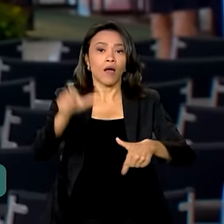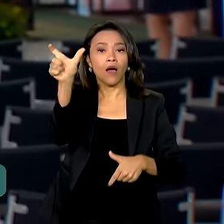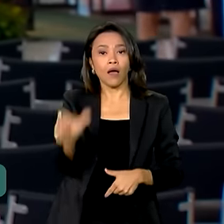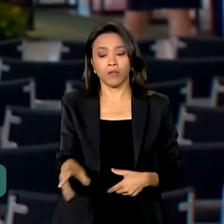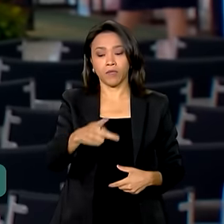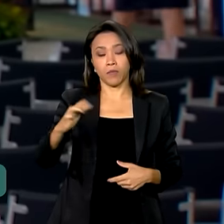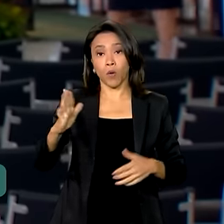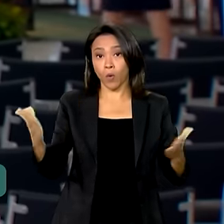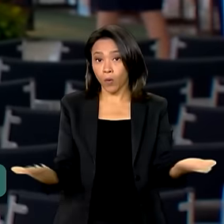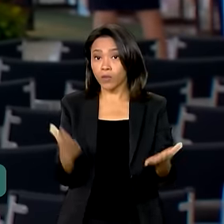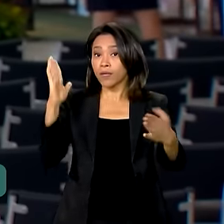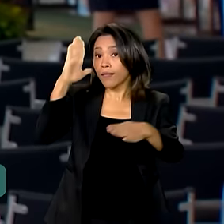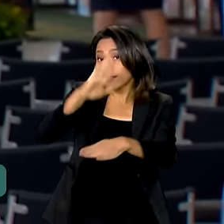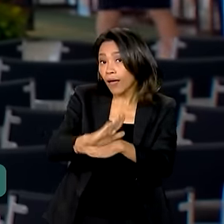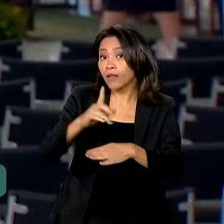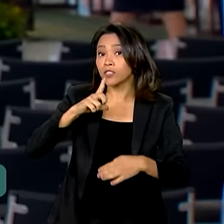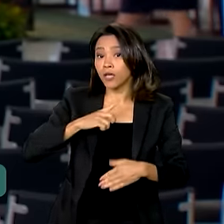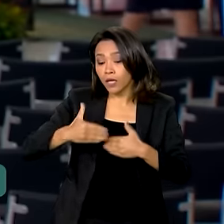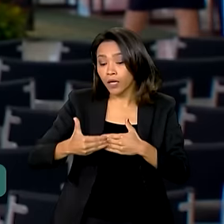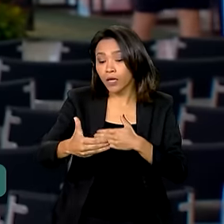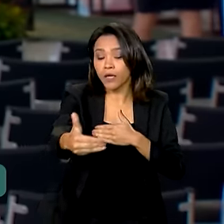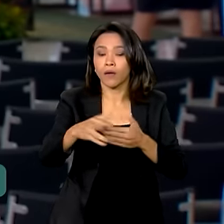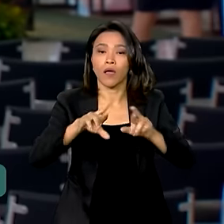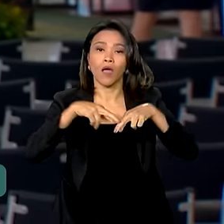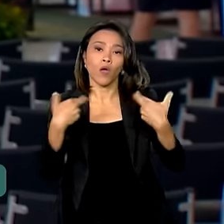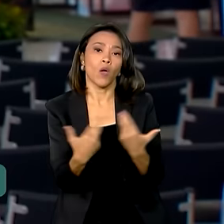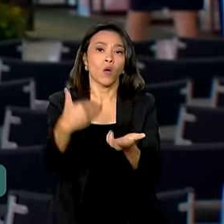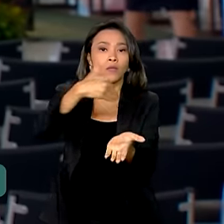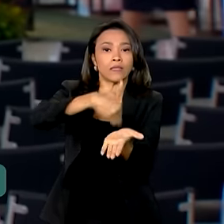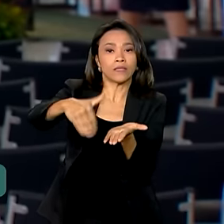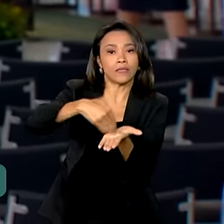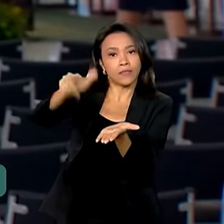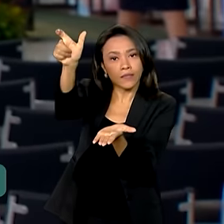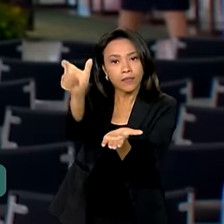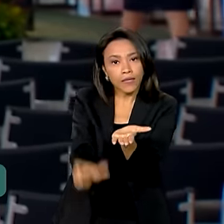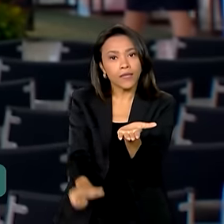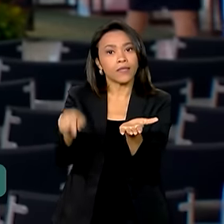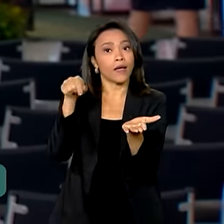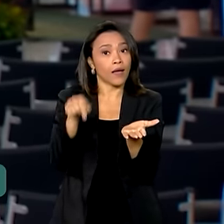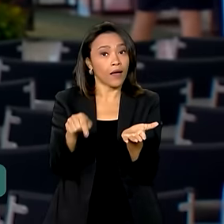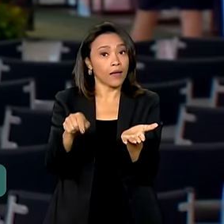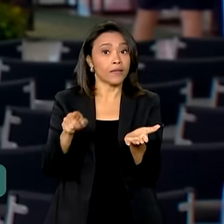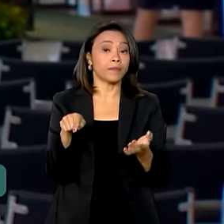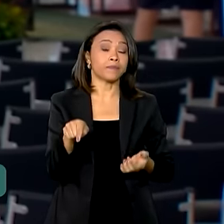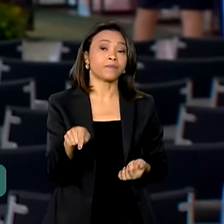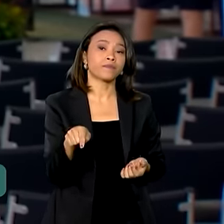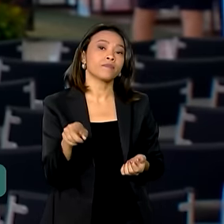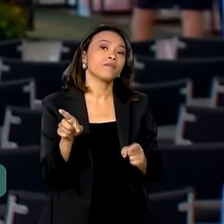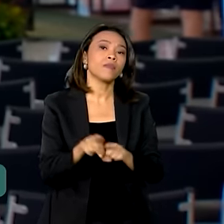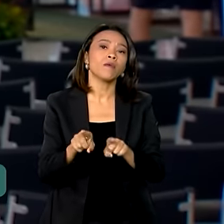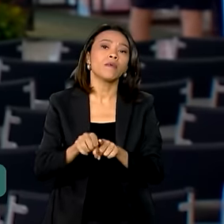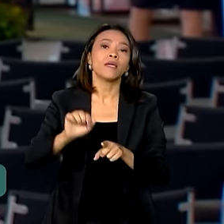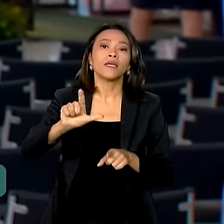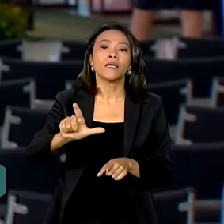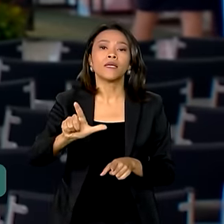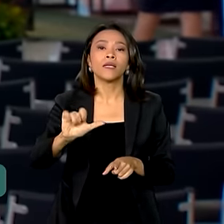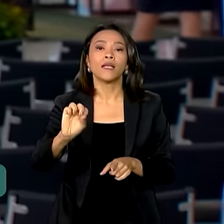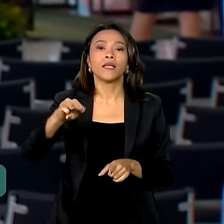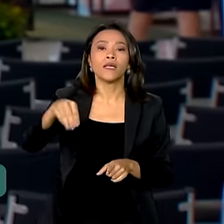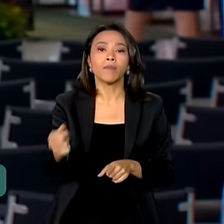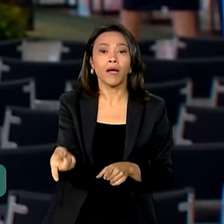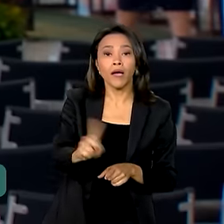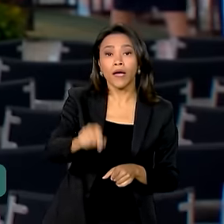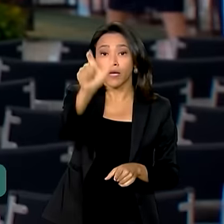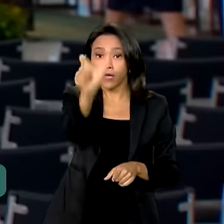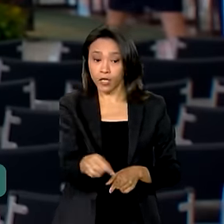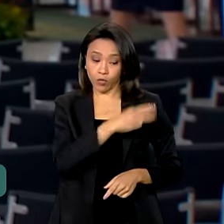ele se reúne com o secretário especial para assuntos jurídicos da Casa Civil, o Wellington César Lima, e com os ministros da